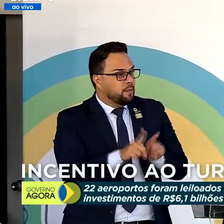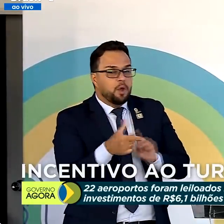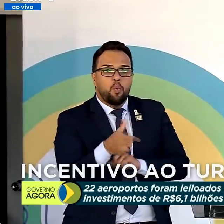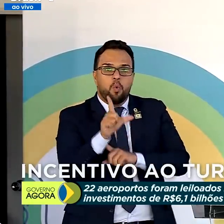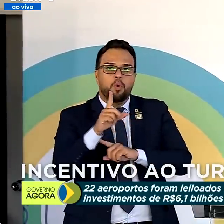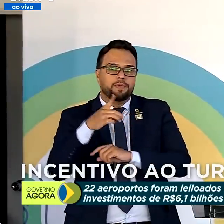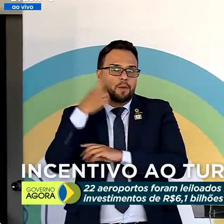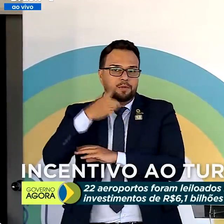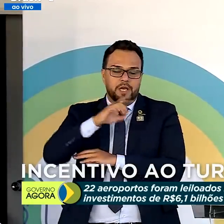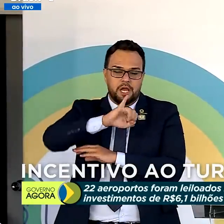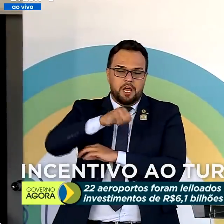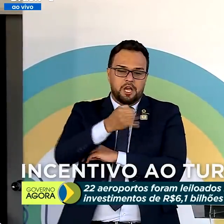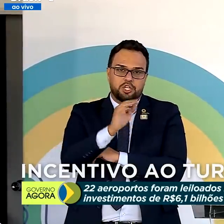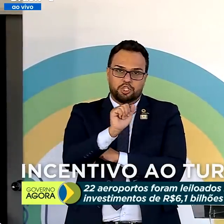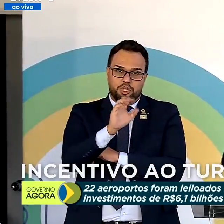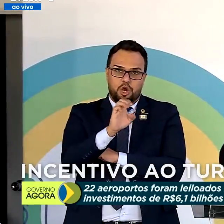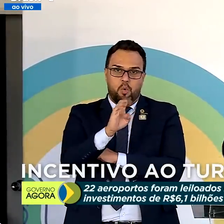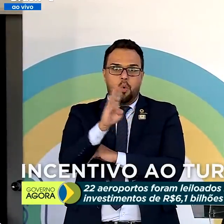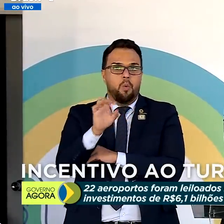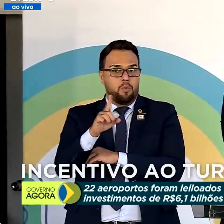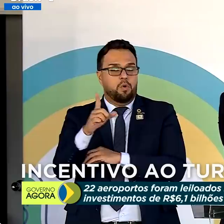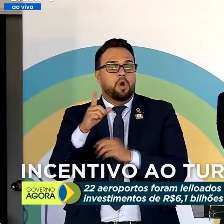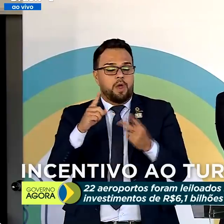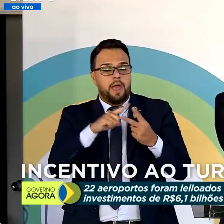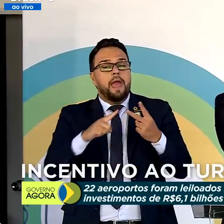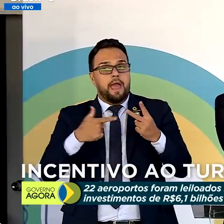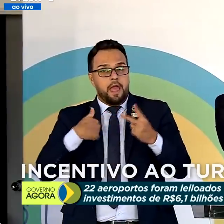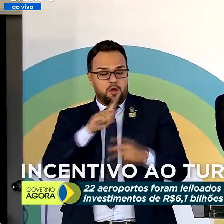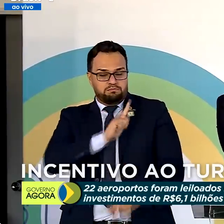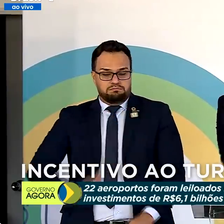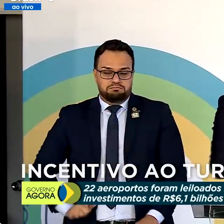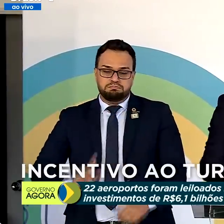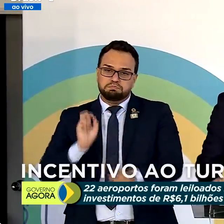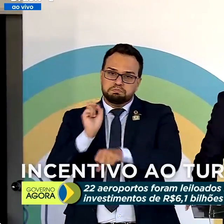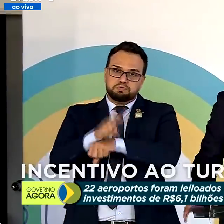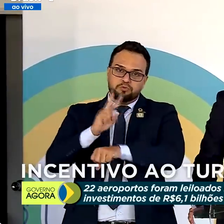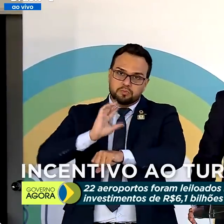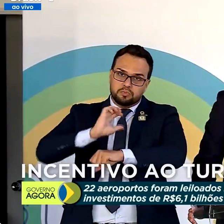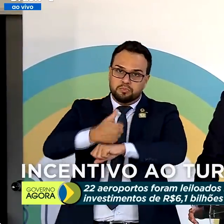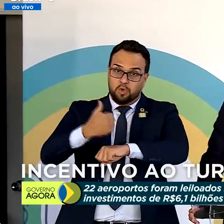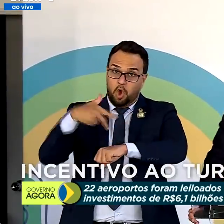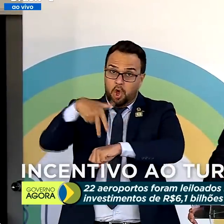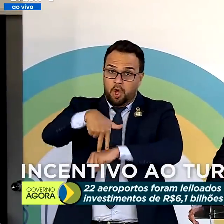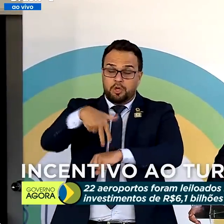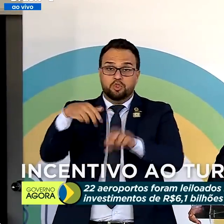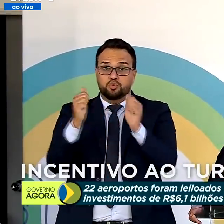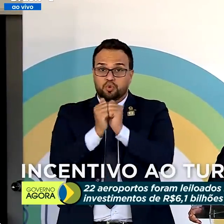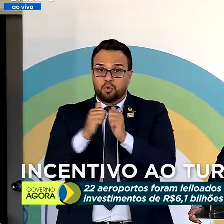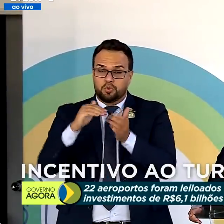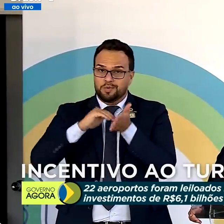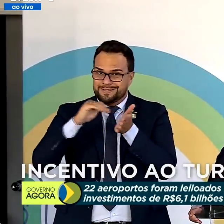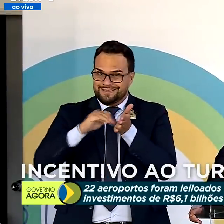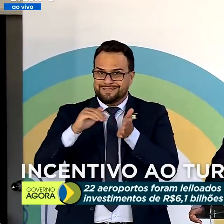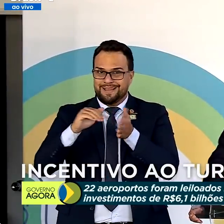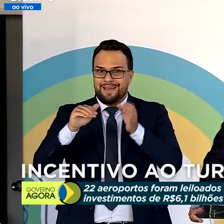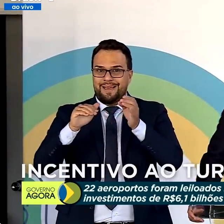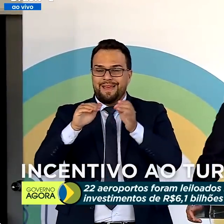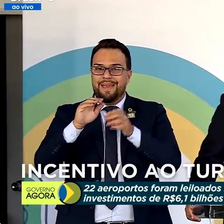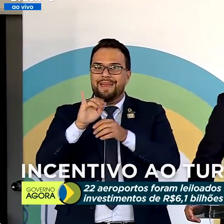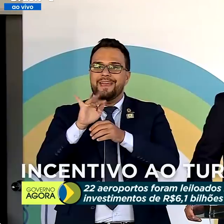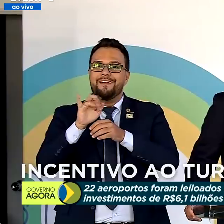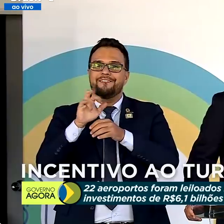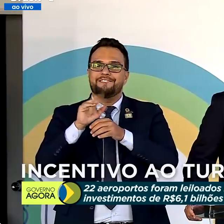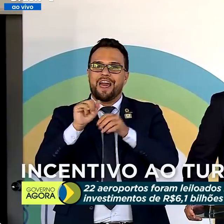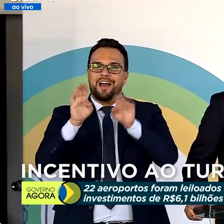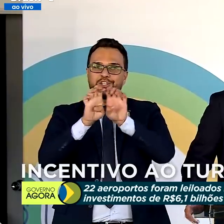mas é importante representar a nossa bancada. Quando eu assumi o governo, junto com o secretário de infraestrutura, Sandro Alex, eu falei, nós temos que tirar